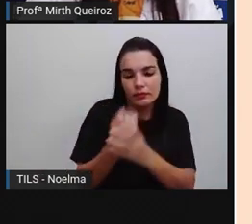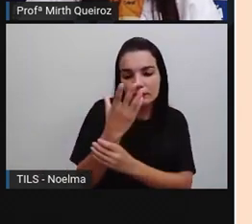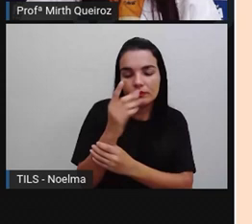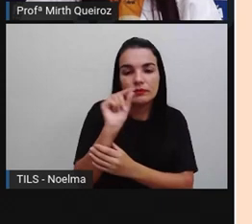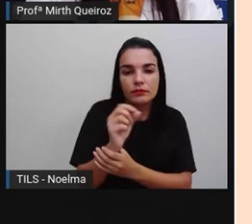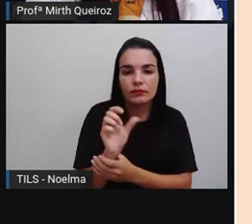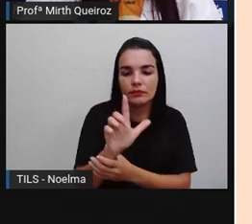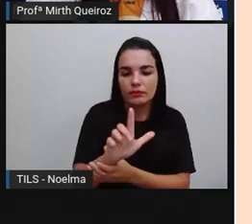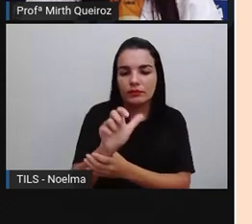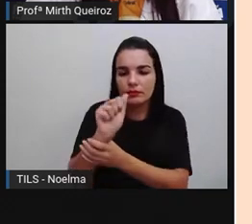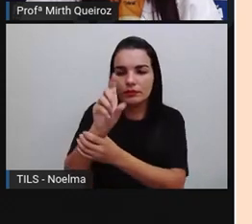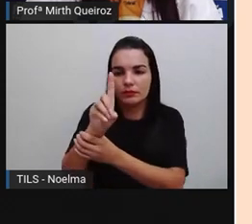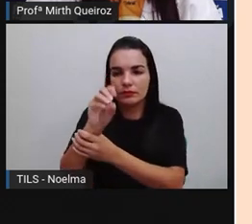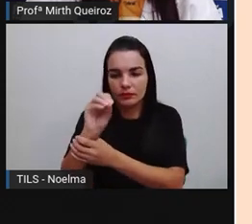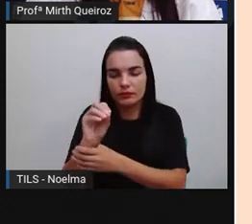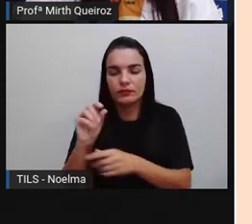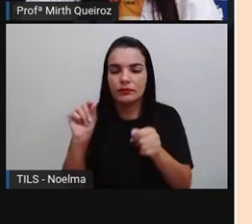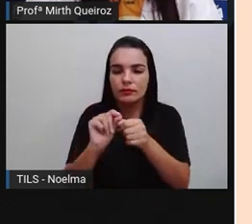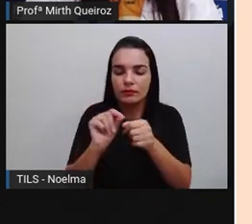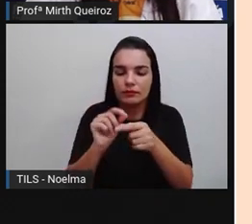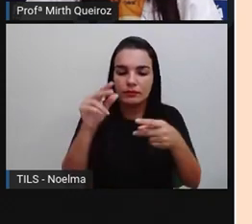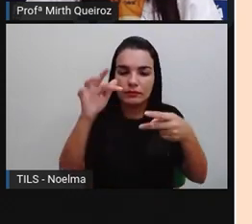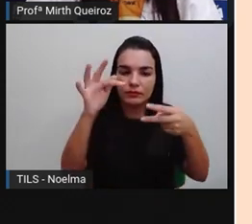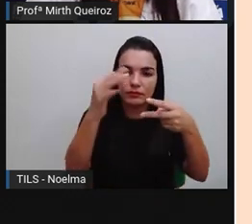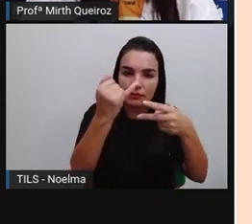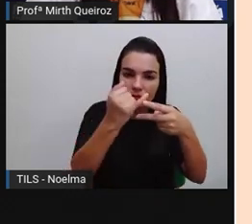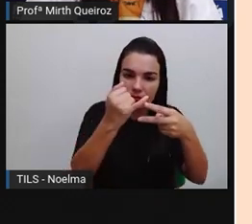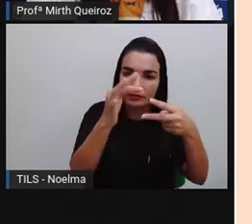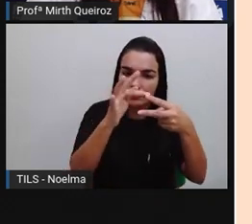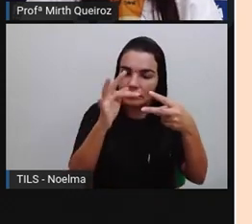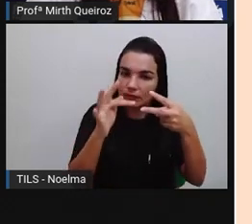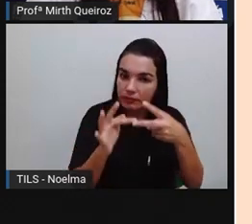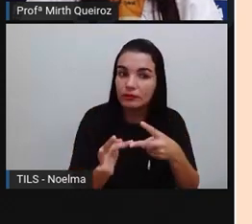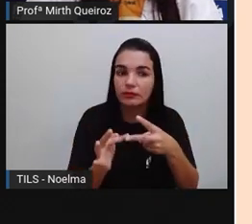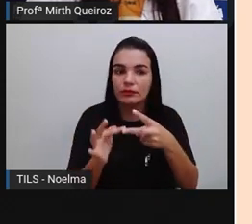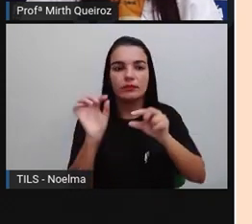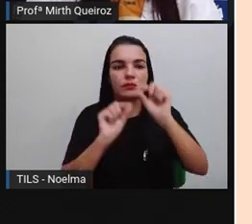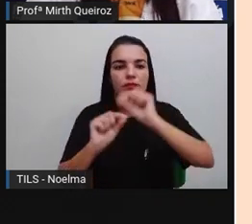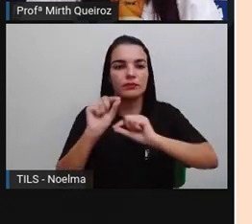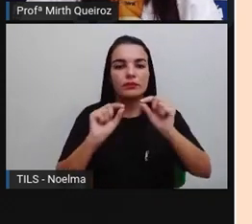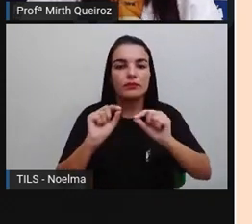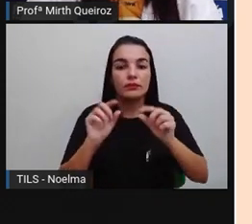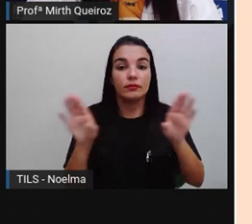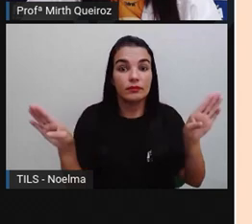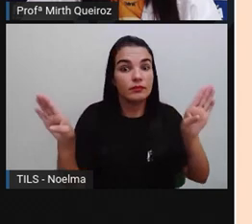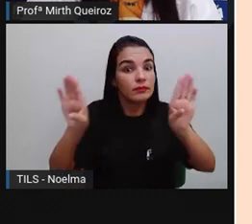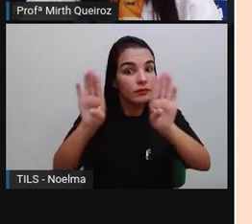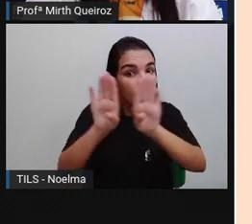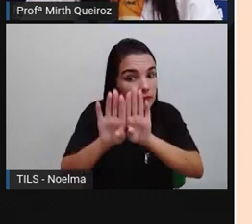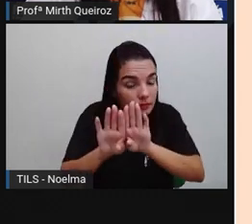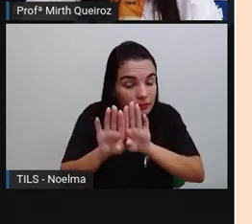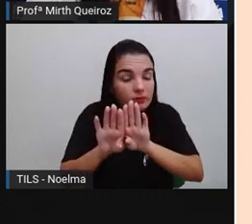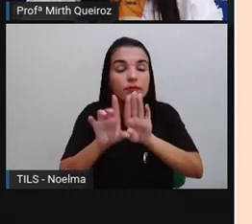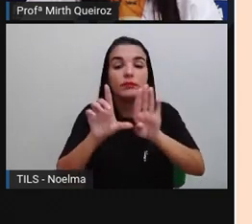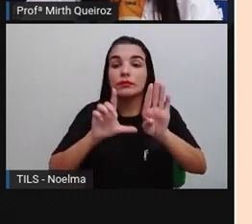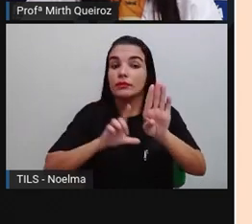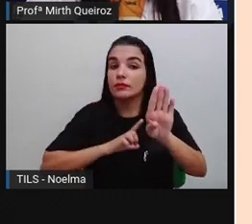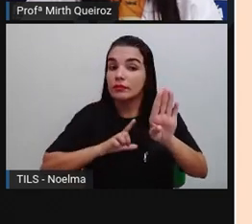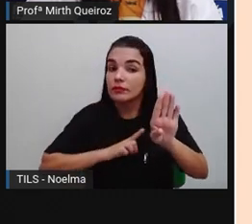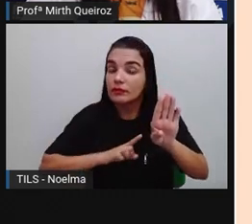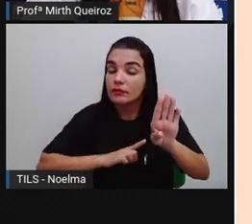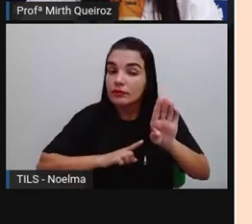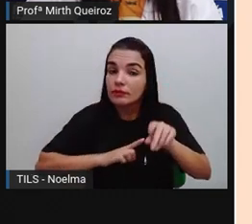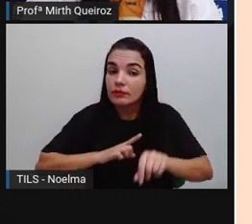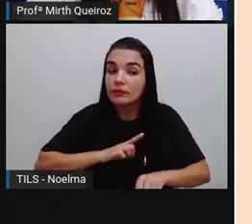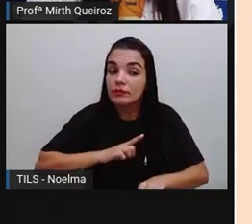formar este polígono. Note que esse polígono, ele é fechado. Ele só vai ter